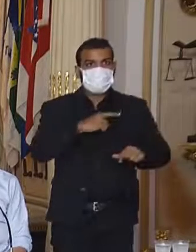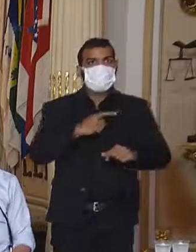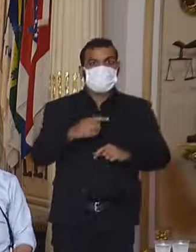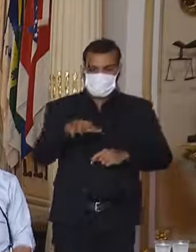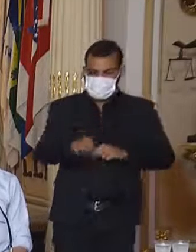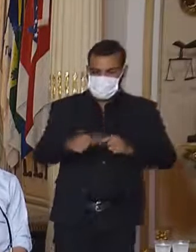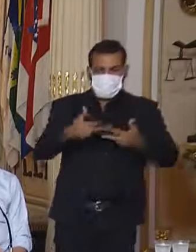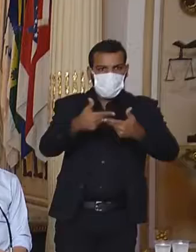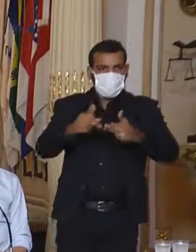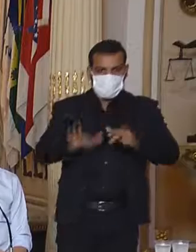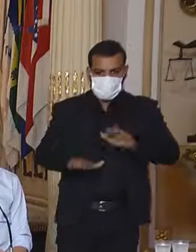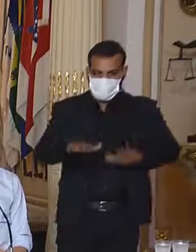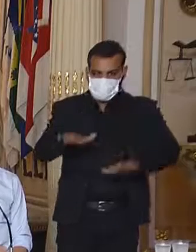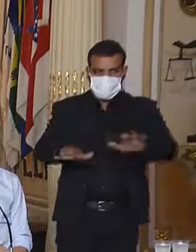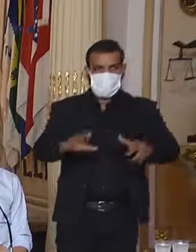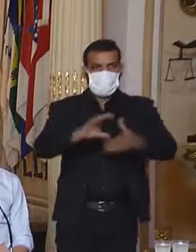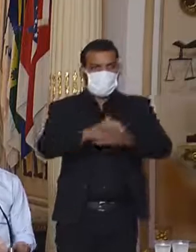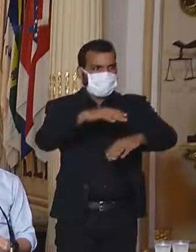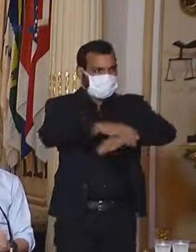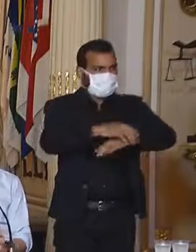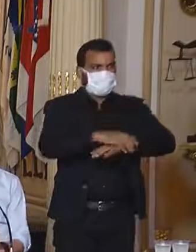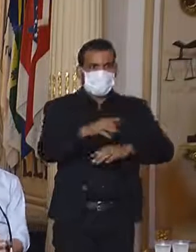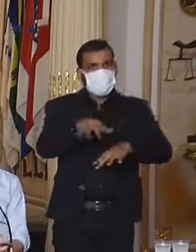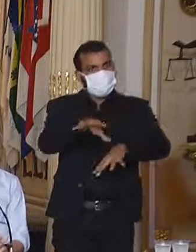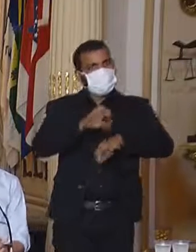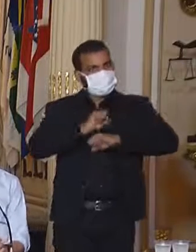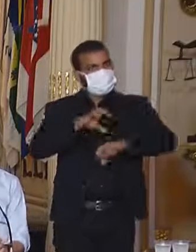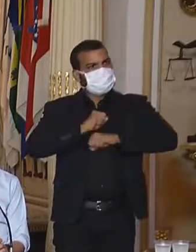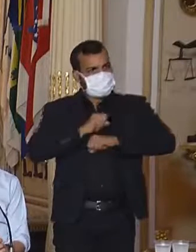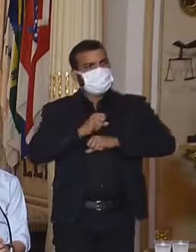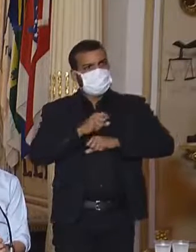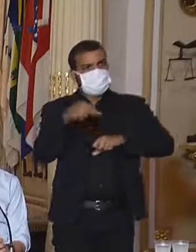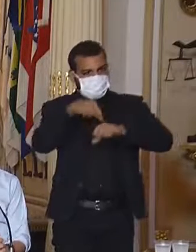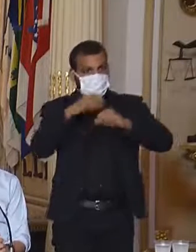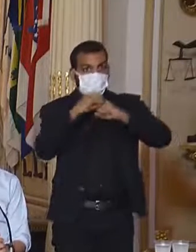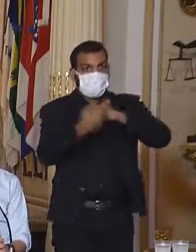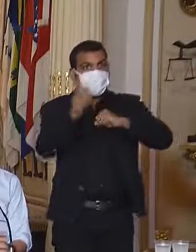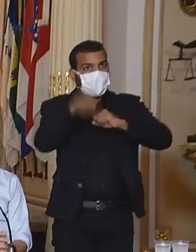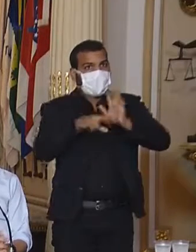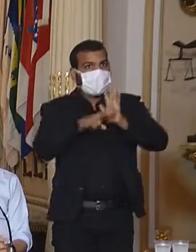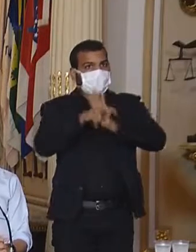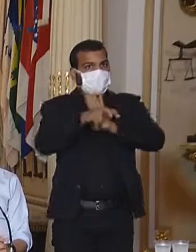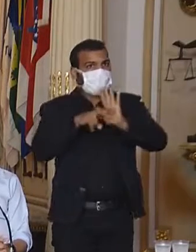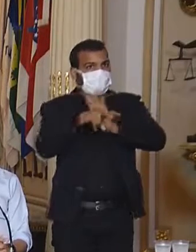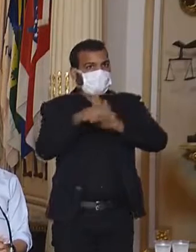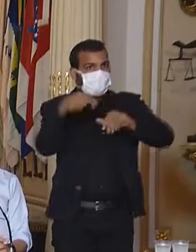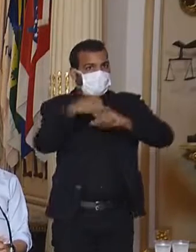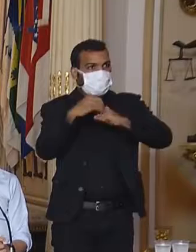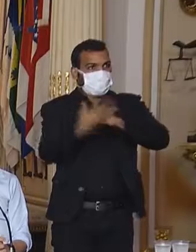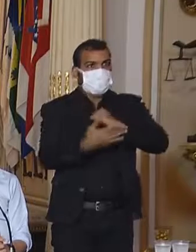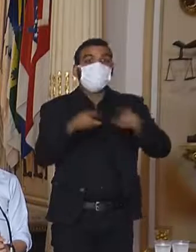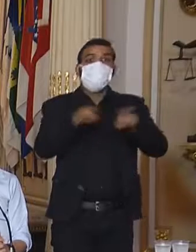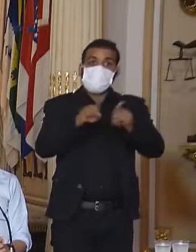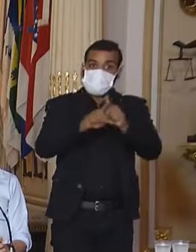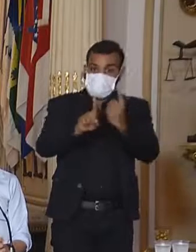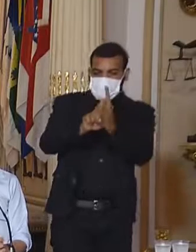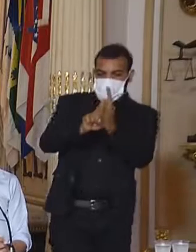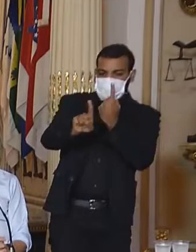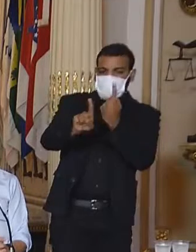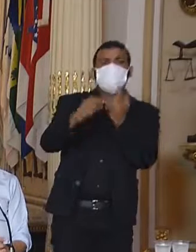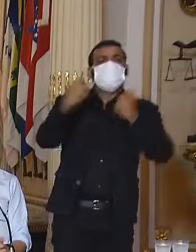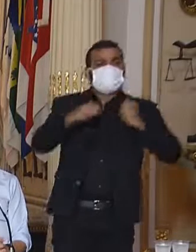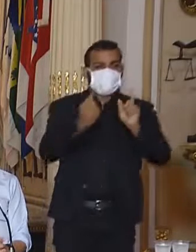superfícies, o contato com o vírus. É fundamental isso. É fundamental também que se mantenha o distanciamento social.